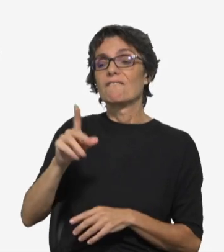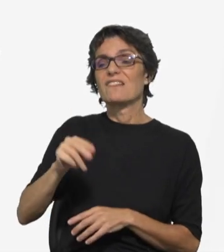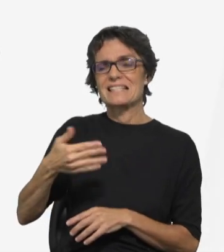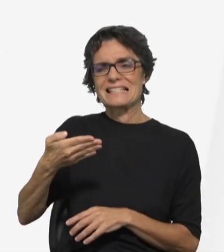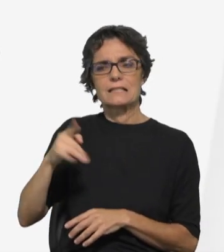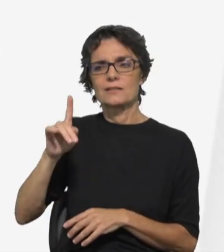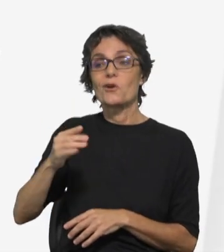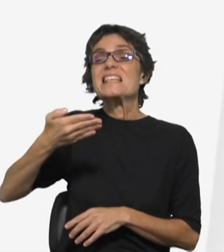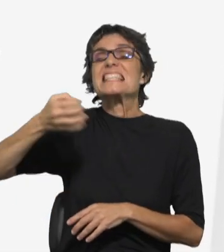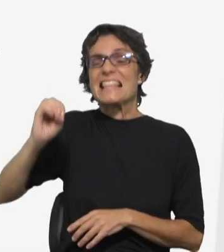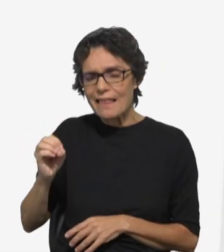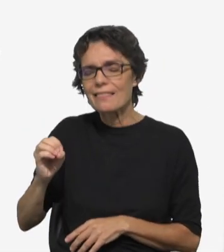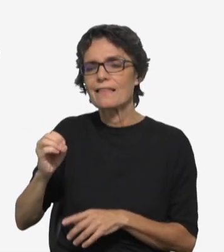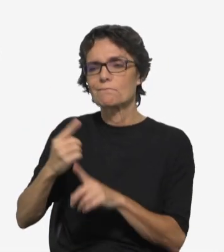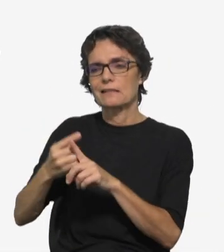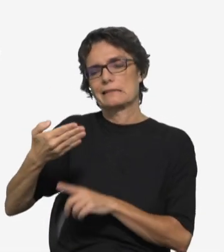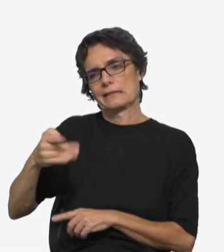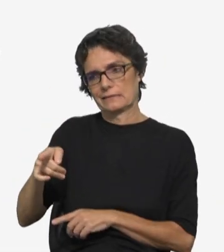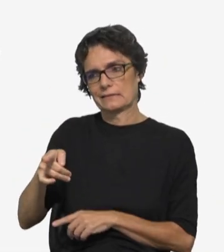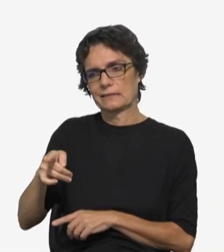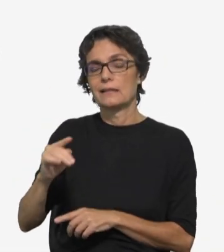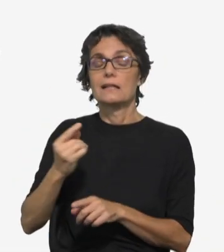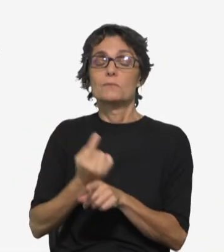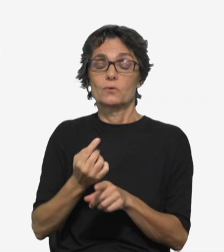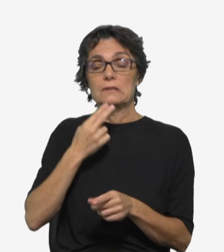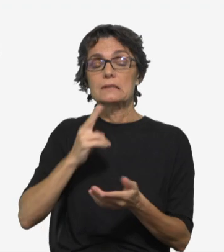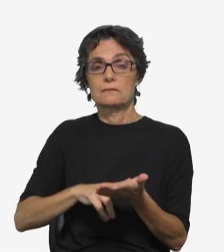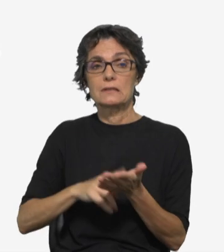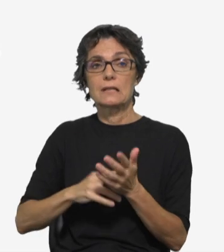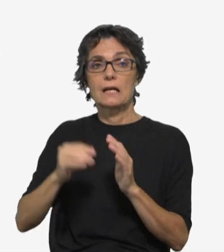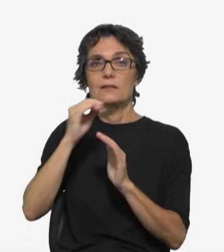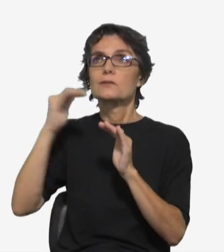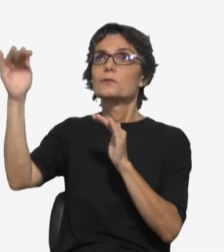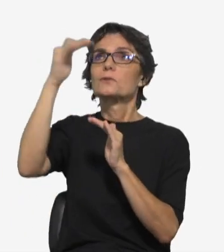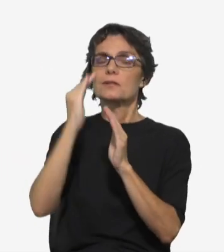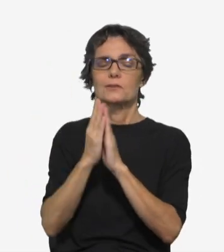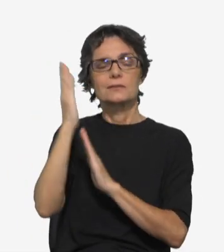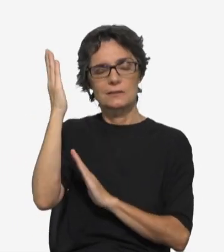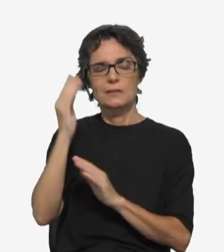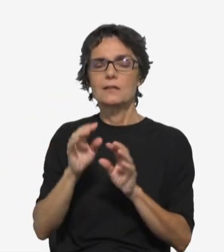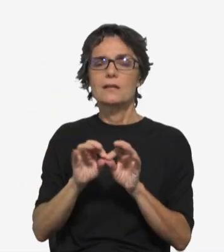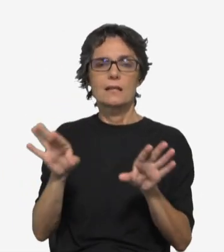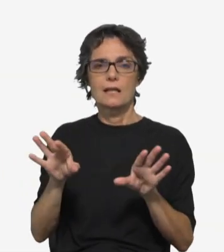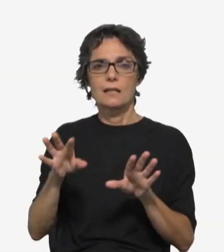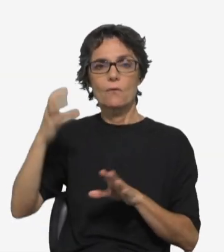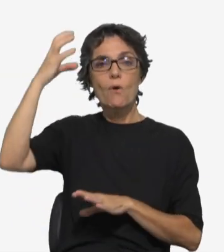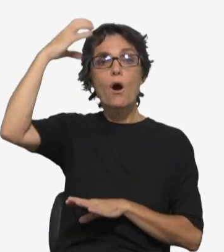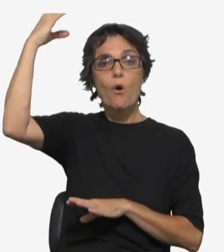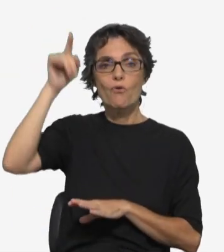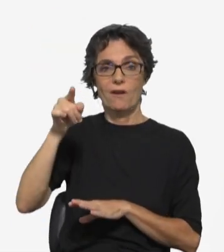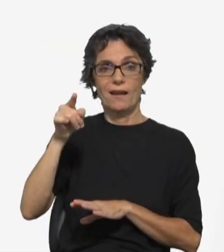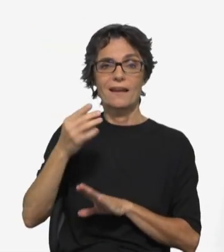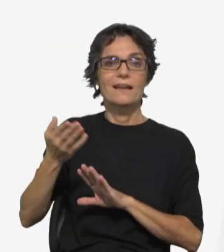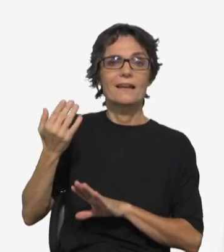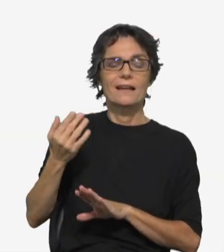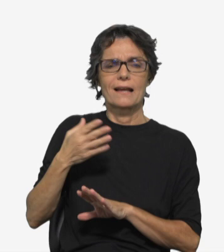até setenta vezes sete. Na verdade, o reino de Deus pode comparar-se a um rei que quis ajustar